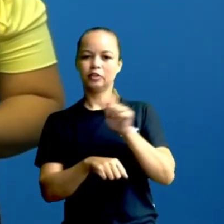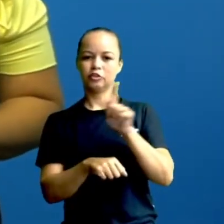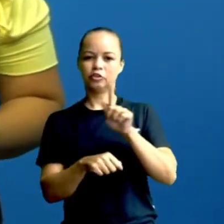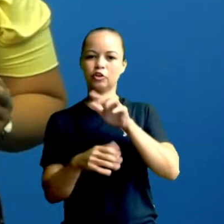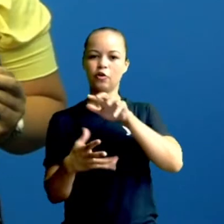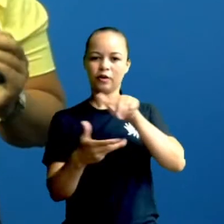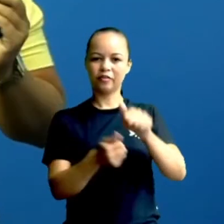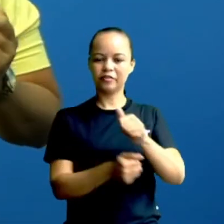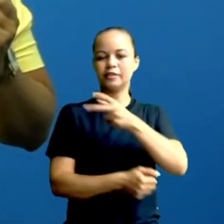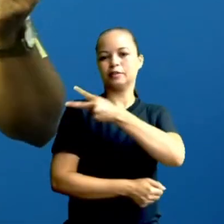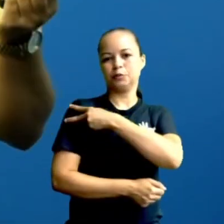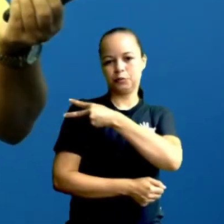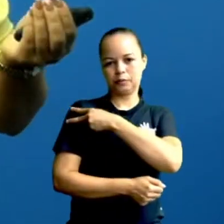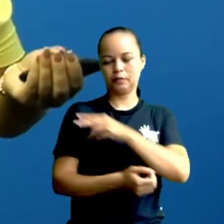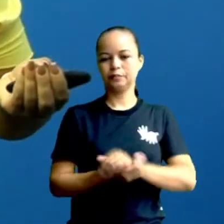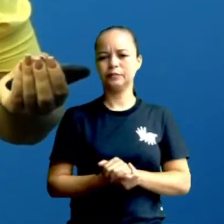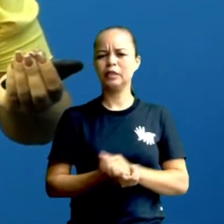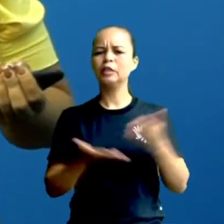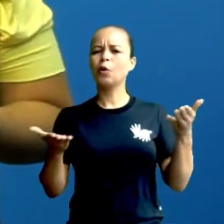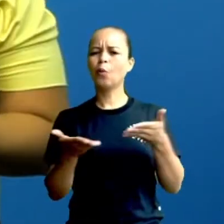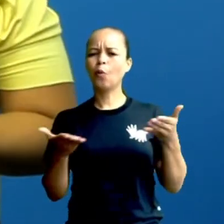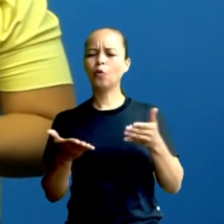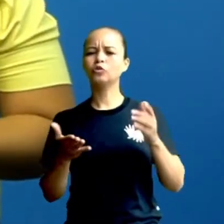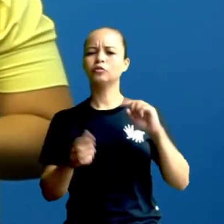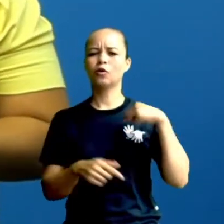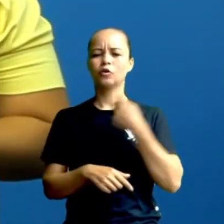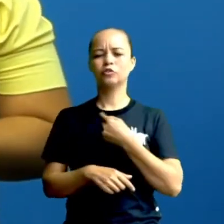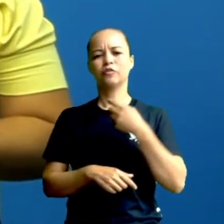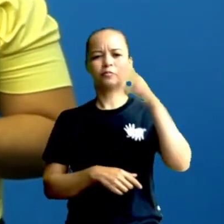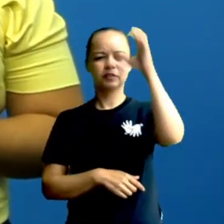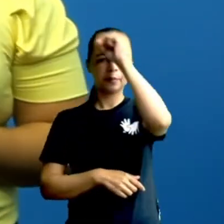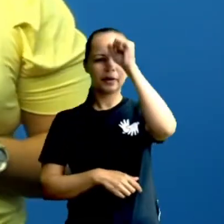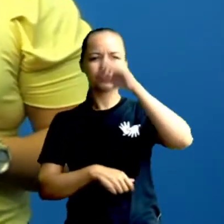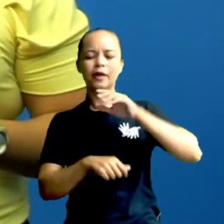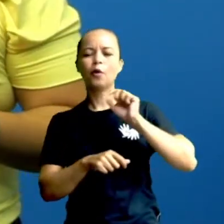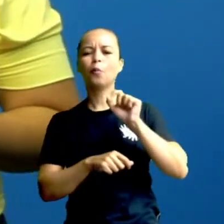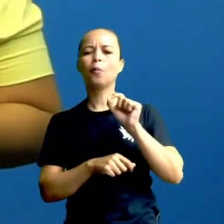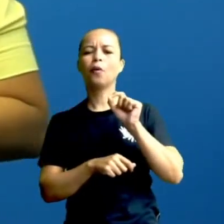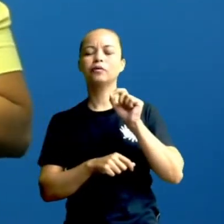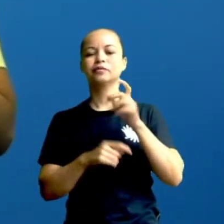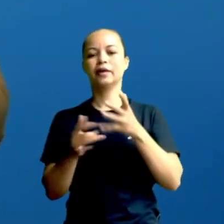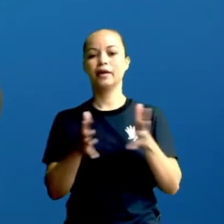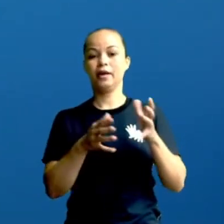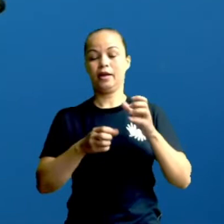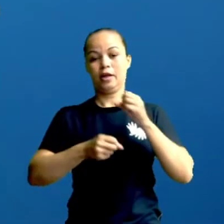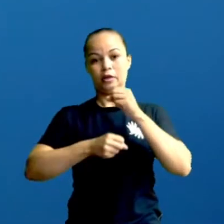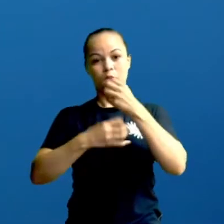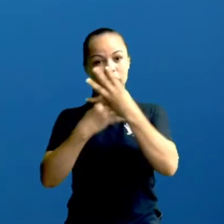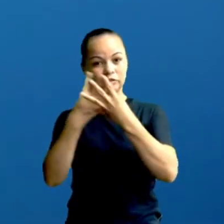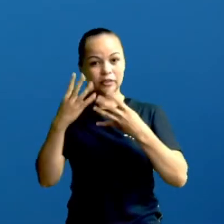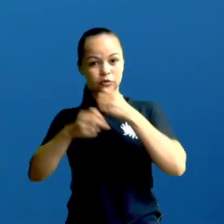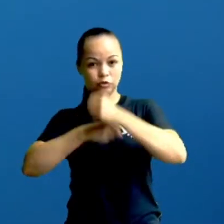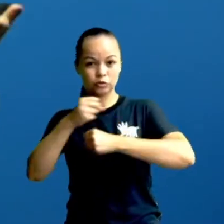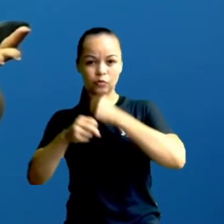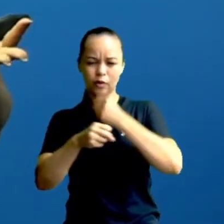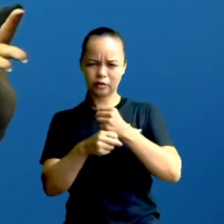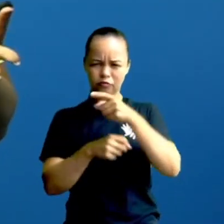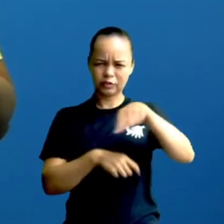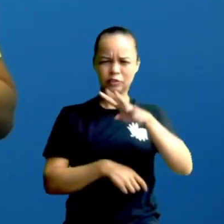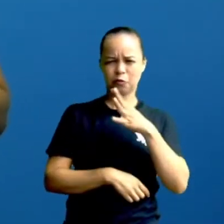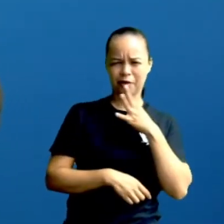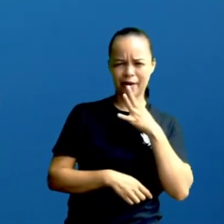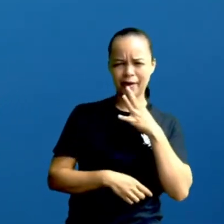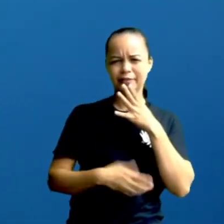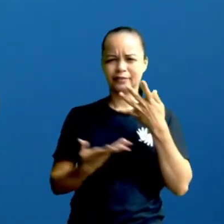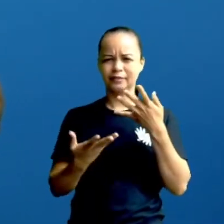aprender um pouco sobre as estações do ano. Você conhece as estações do ano? Verão, primavera, outono, inverno?